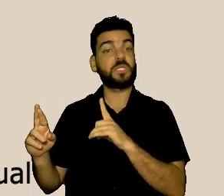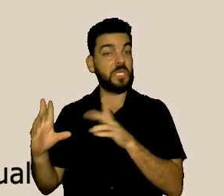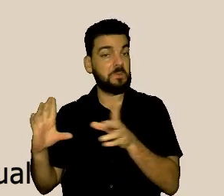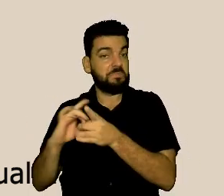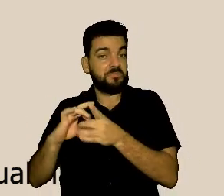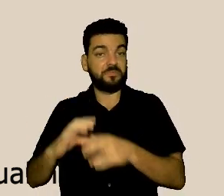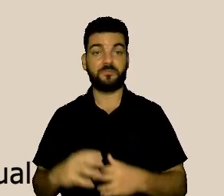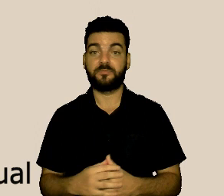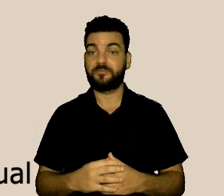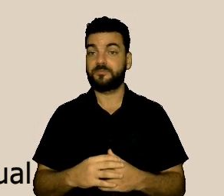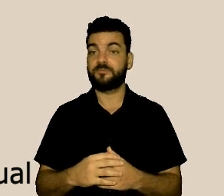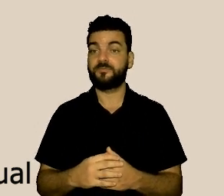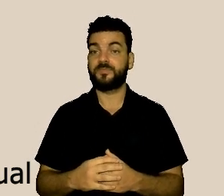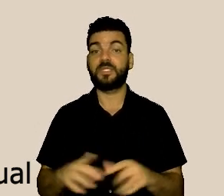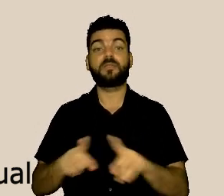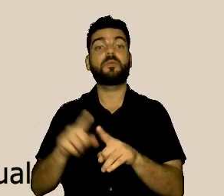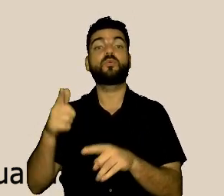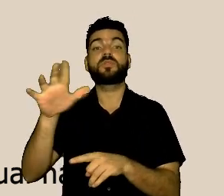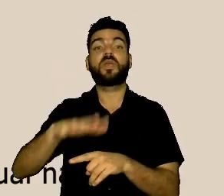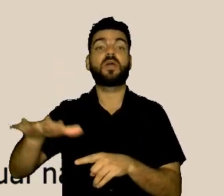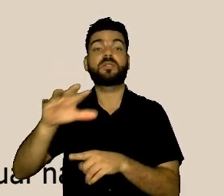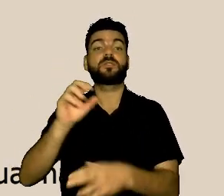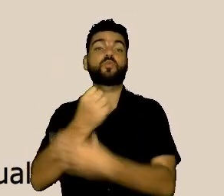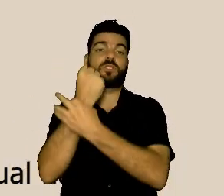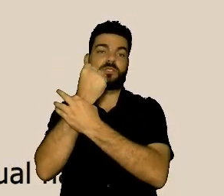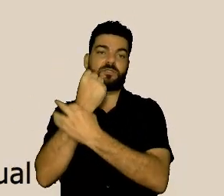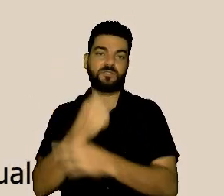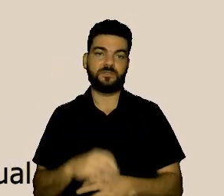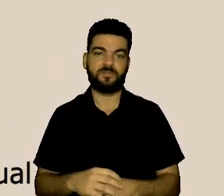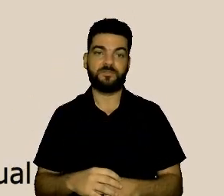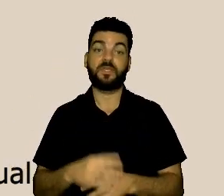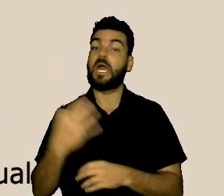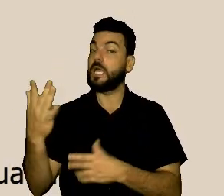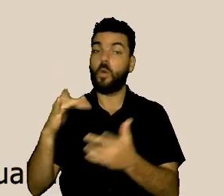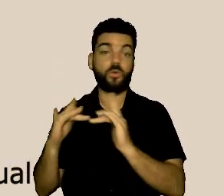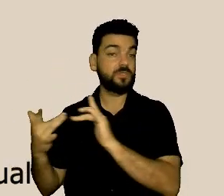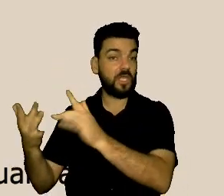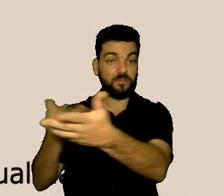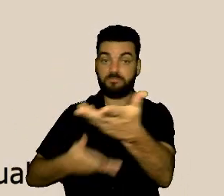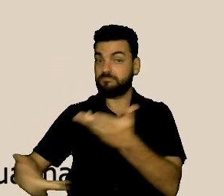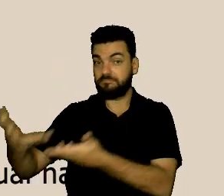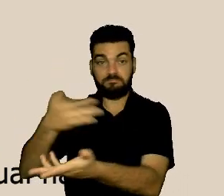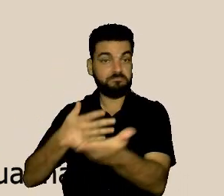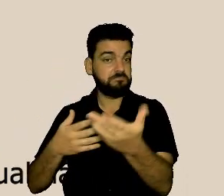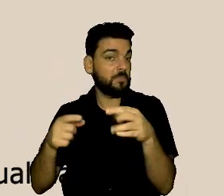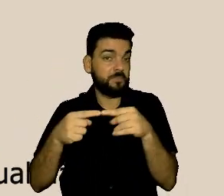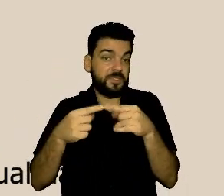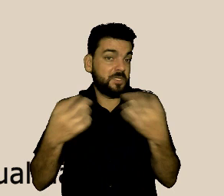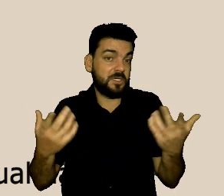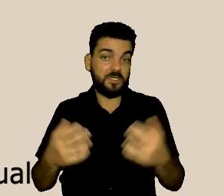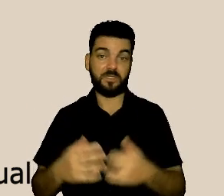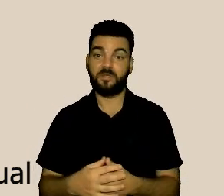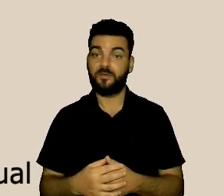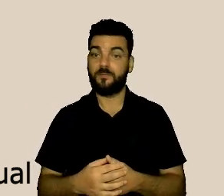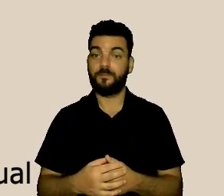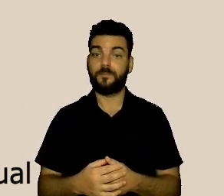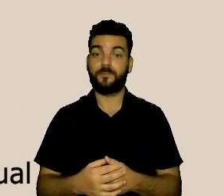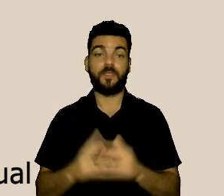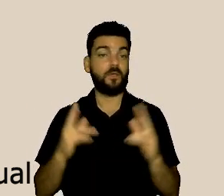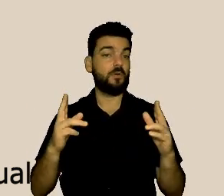integridade, que é o compliance das empresas privadas. Então, essa articulação horizontal